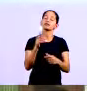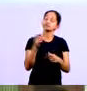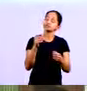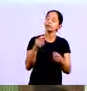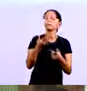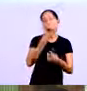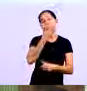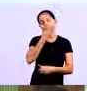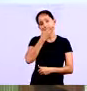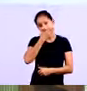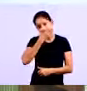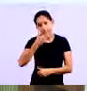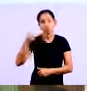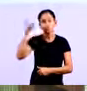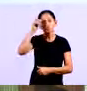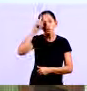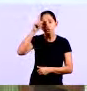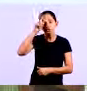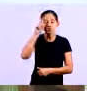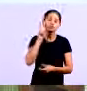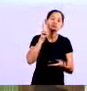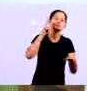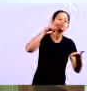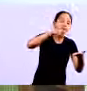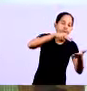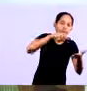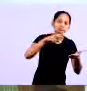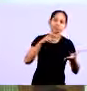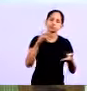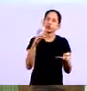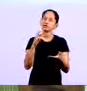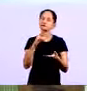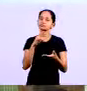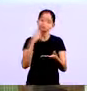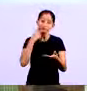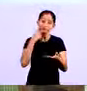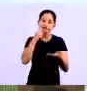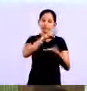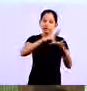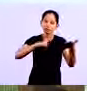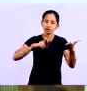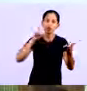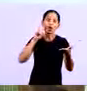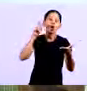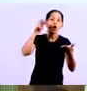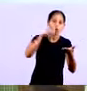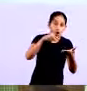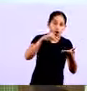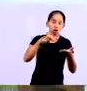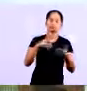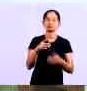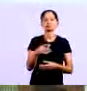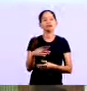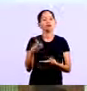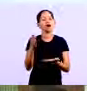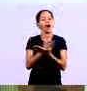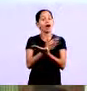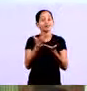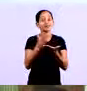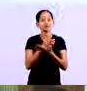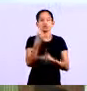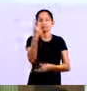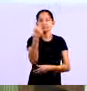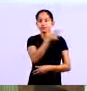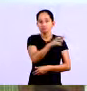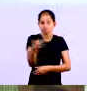ariamente ou uma vez por semana então assim é importante isso os lançamentos devem ser diários mas se você quiser fazer um levantamento ou alguma coisa no mínimo uma